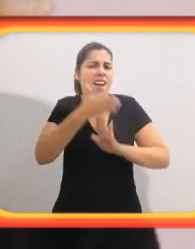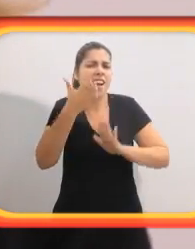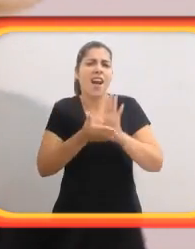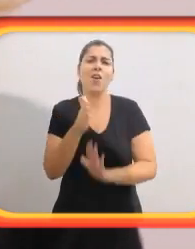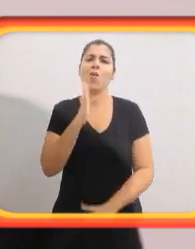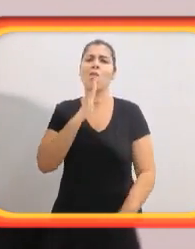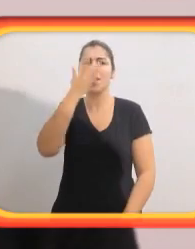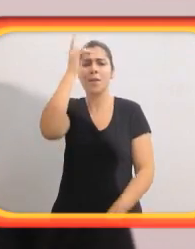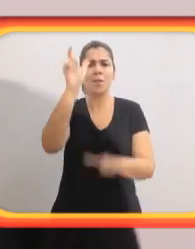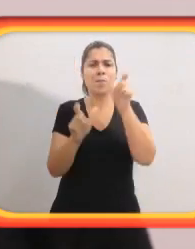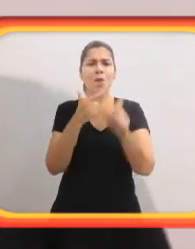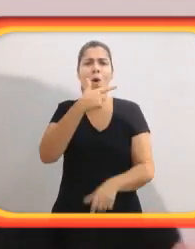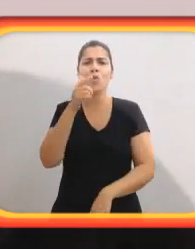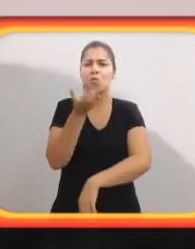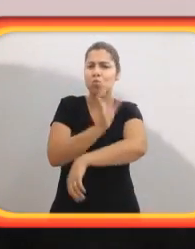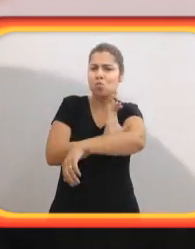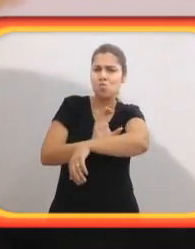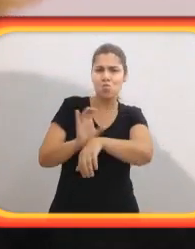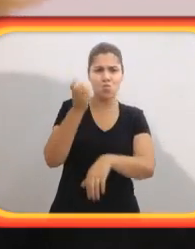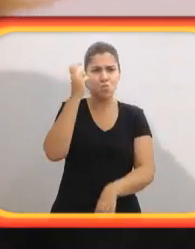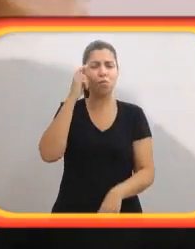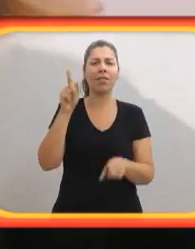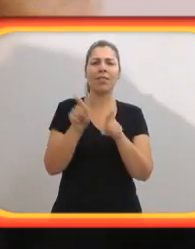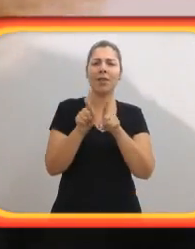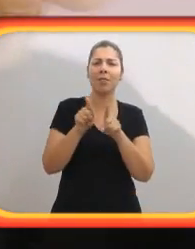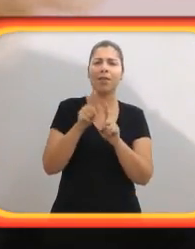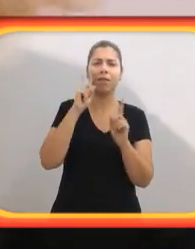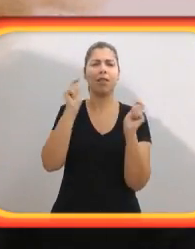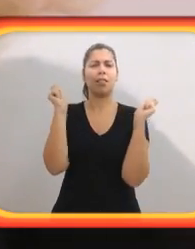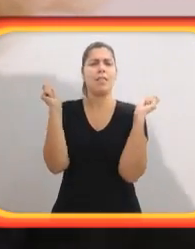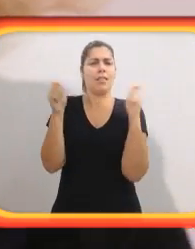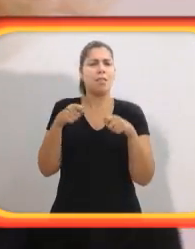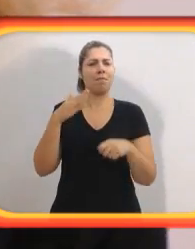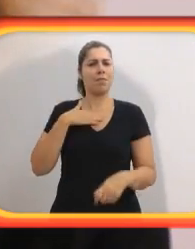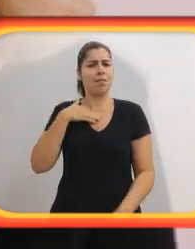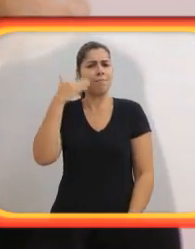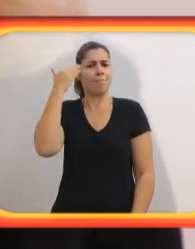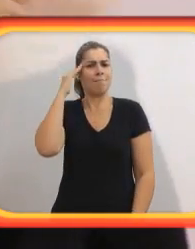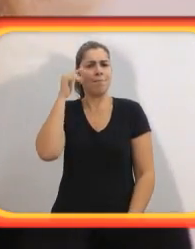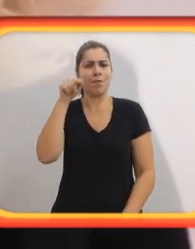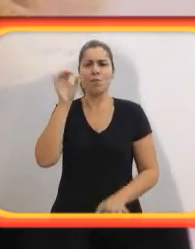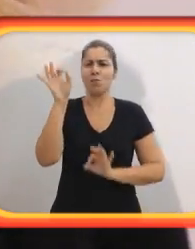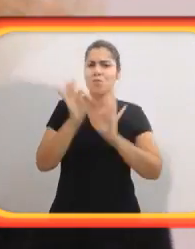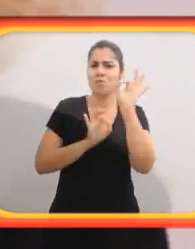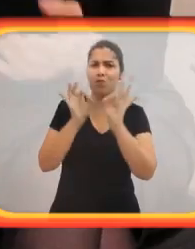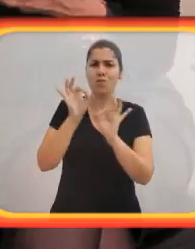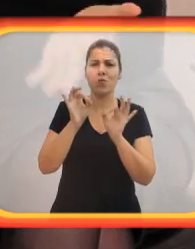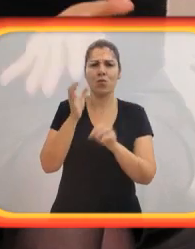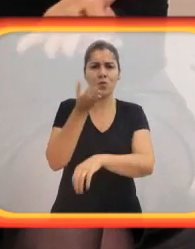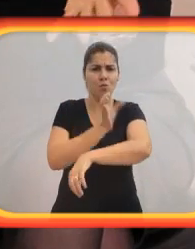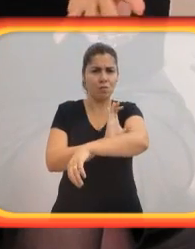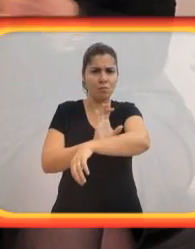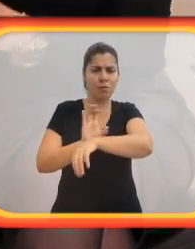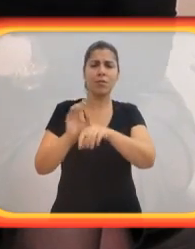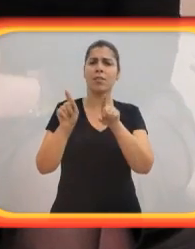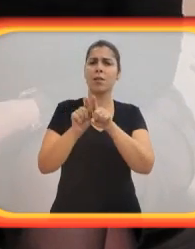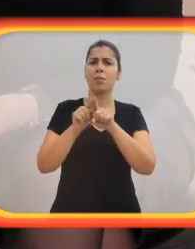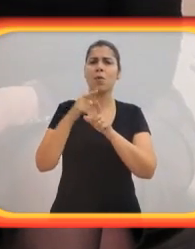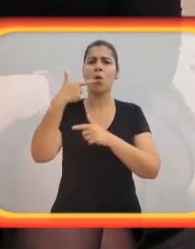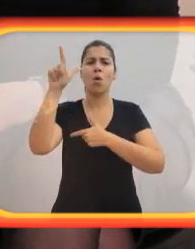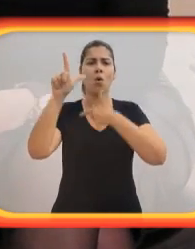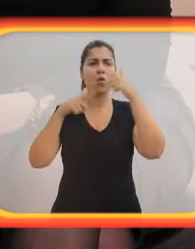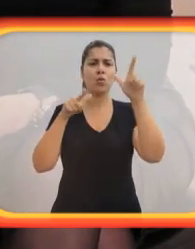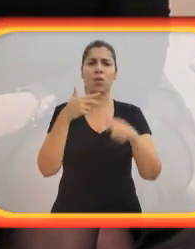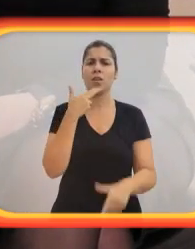da Rede Globo. E eu vi um repórter na rua, num país estrangeiro. Eu falei, meu Deus, é isso que eu quero ser na